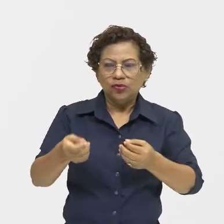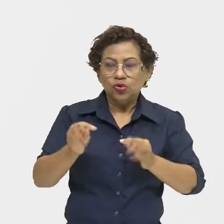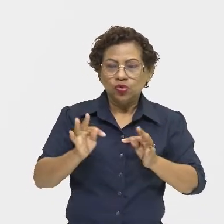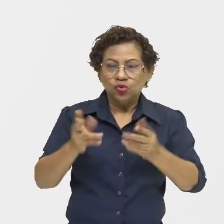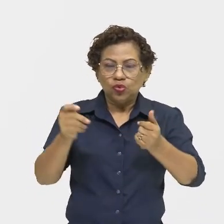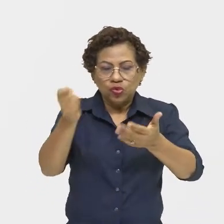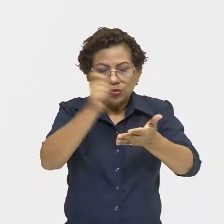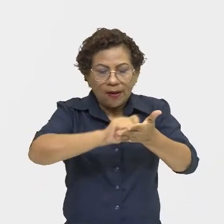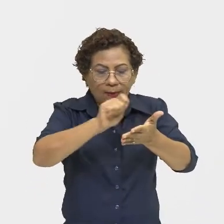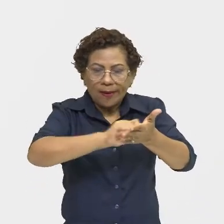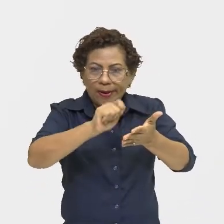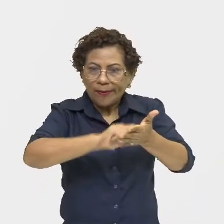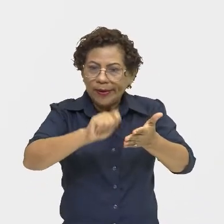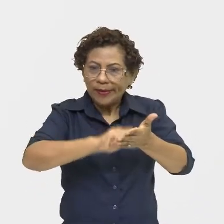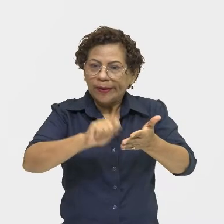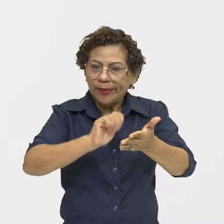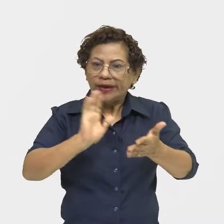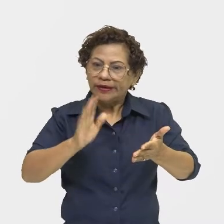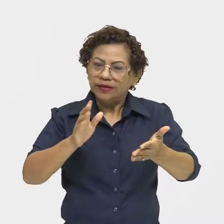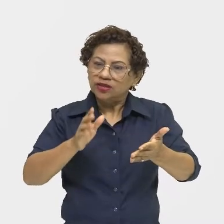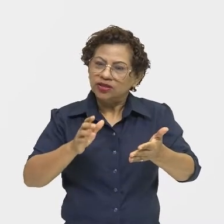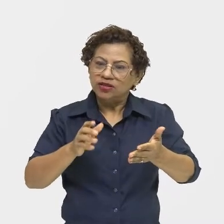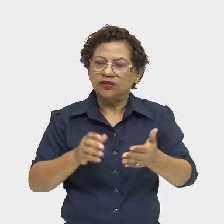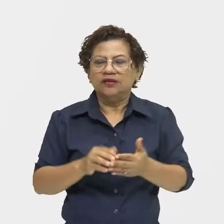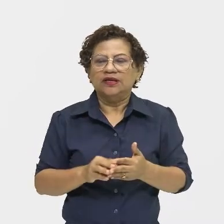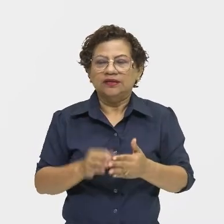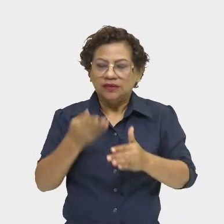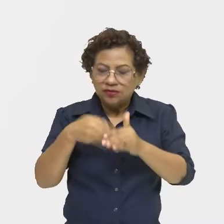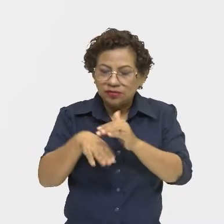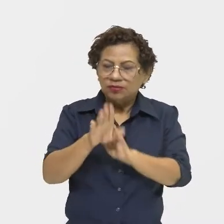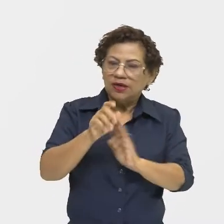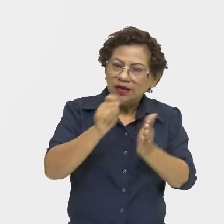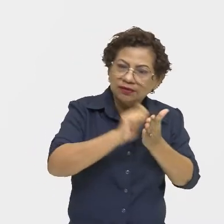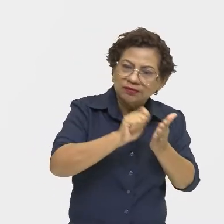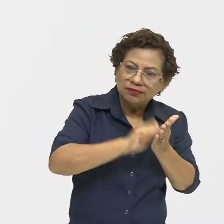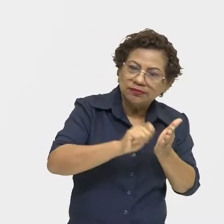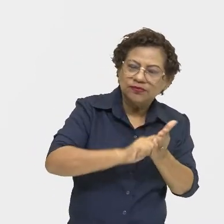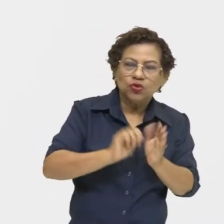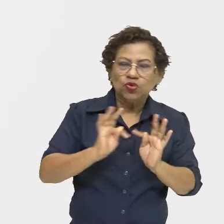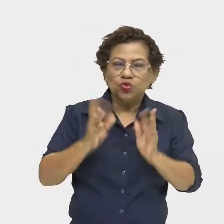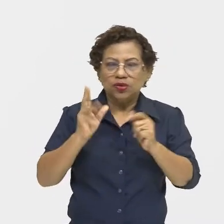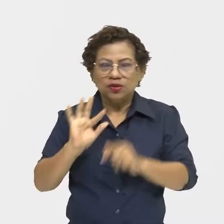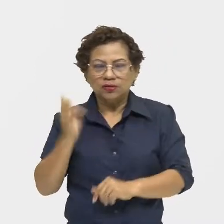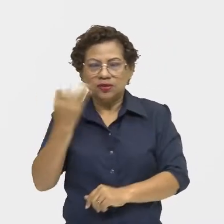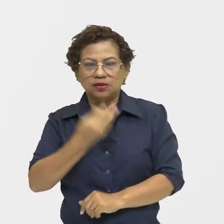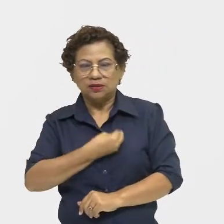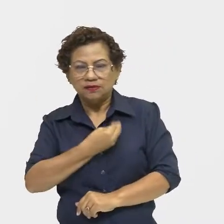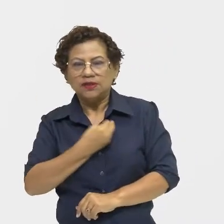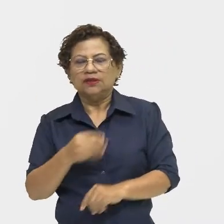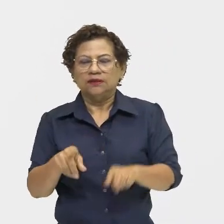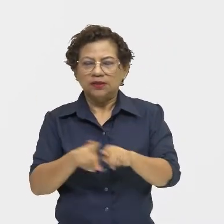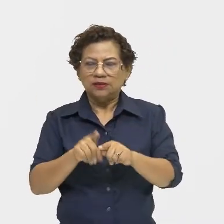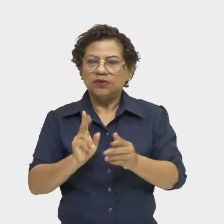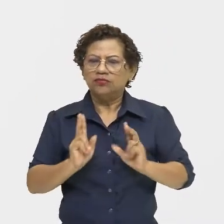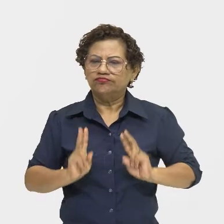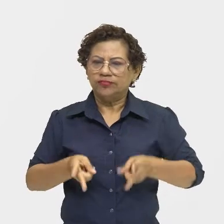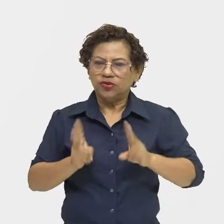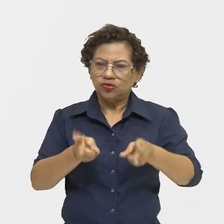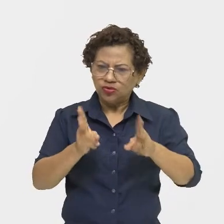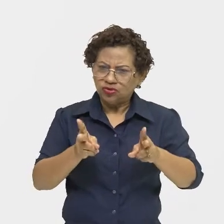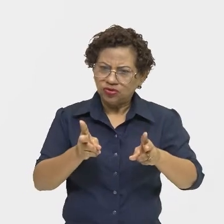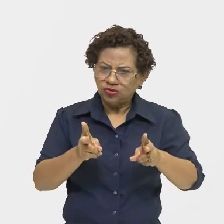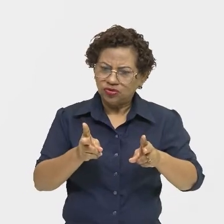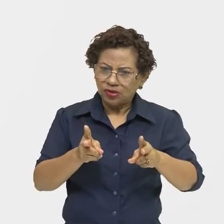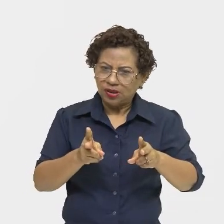fabricavam, a quantidade de animais que nasciam. Eles continuavam a pintura no interior das cavernas?